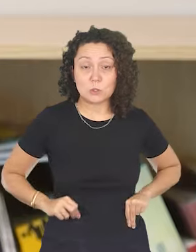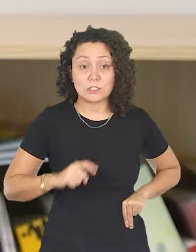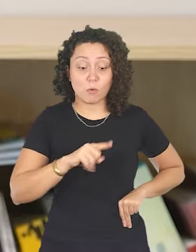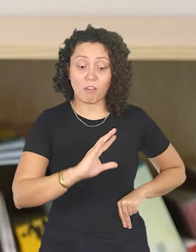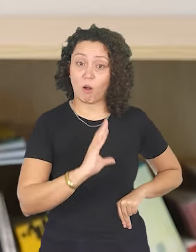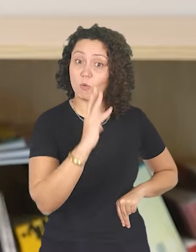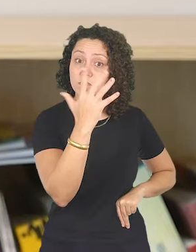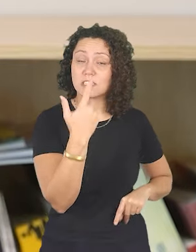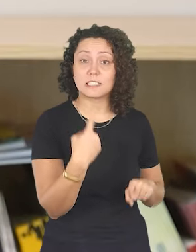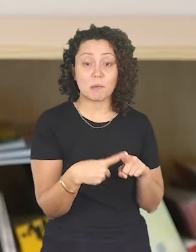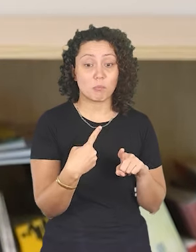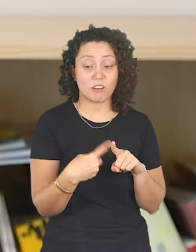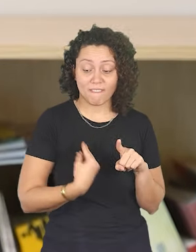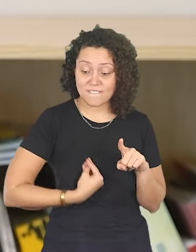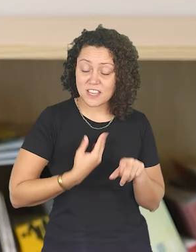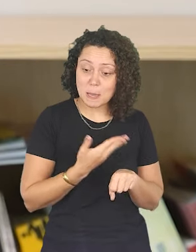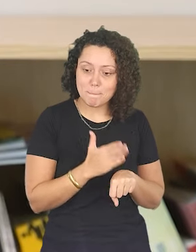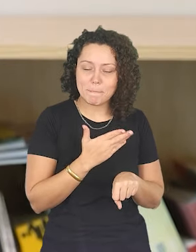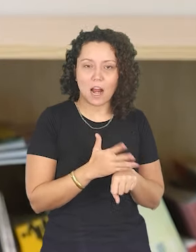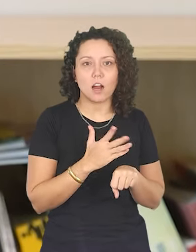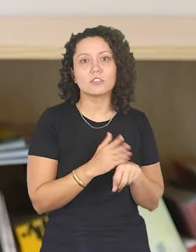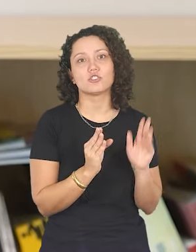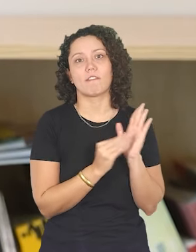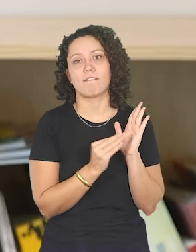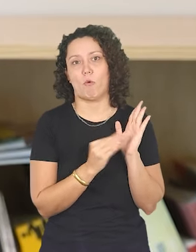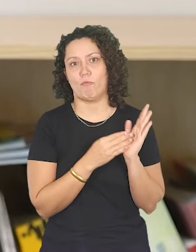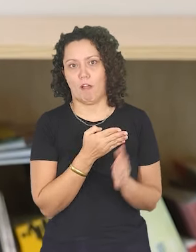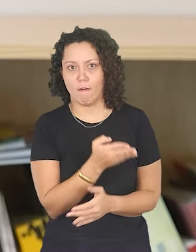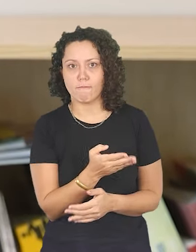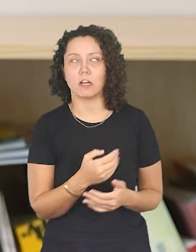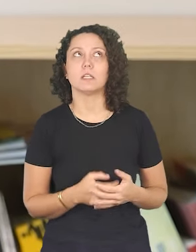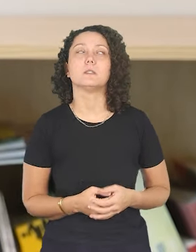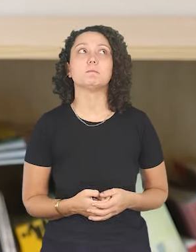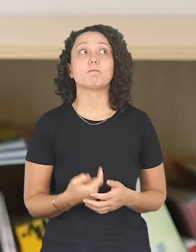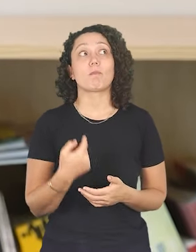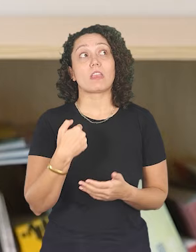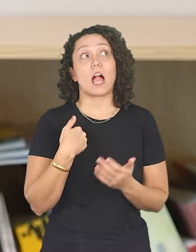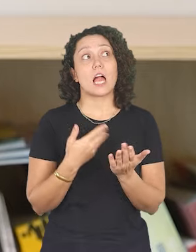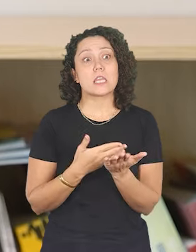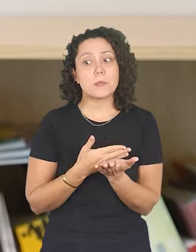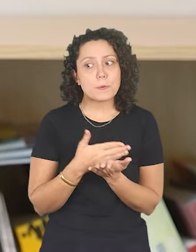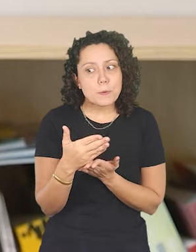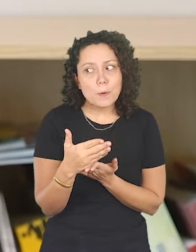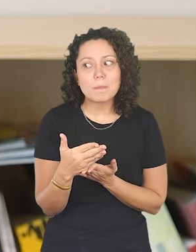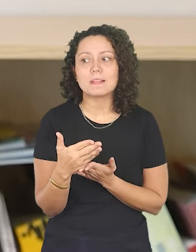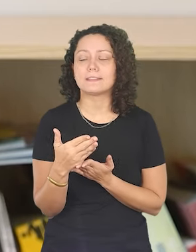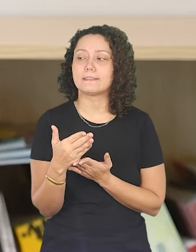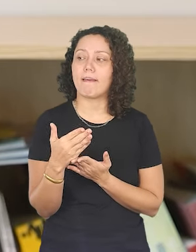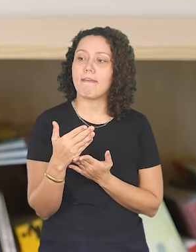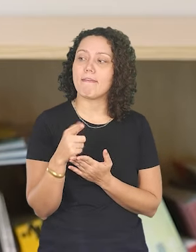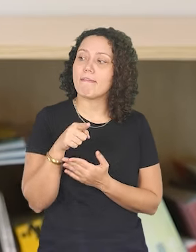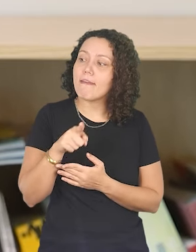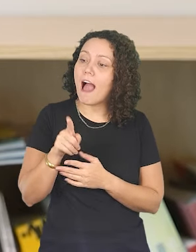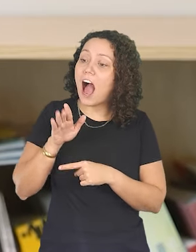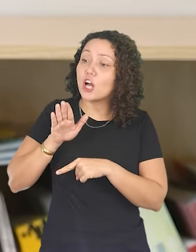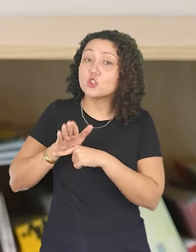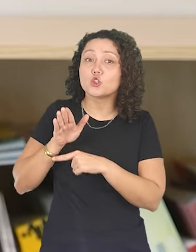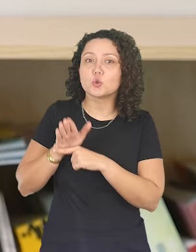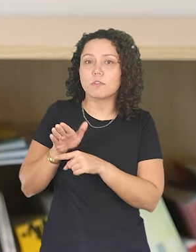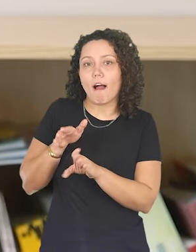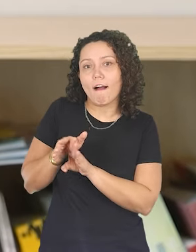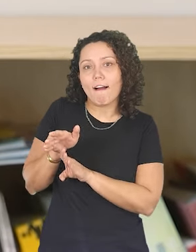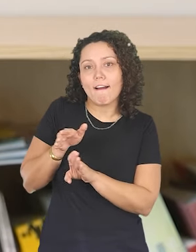artistas, eram por essas questões práticas da vida, de produção mesmo. E eu comecei a assessorar, eu